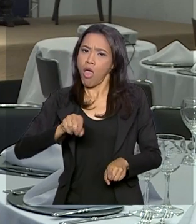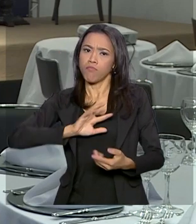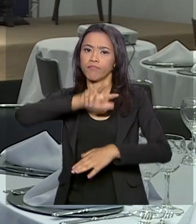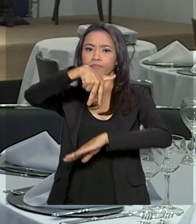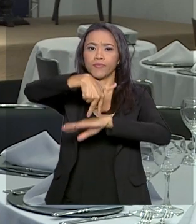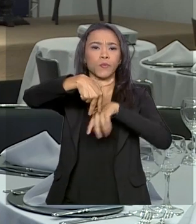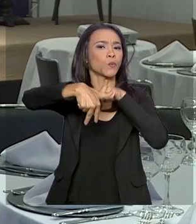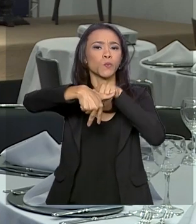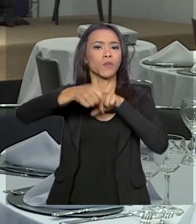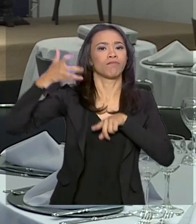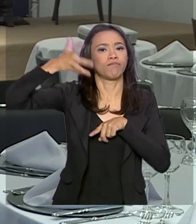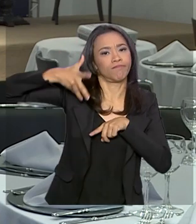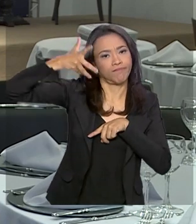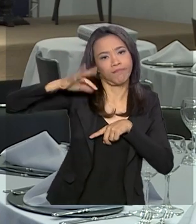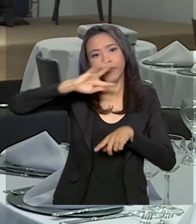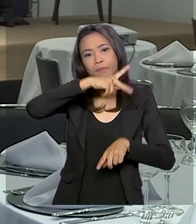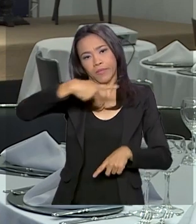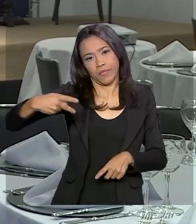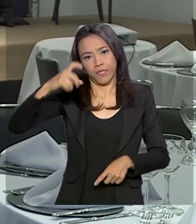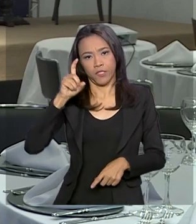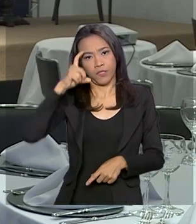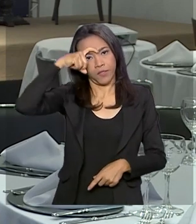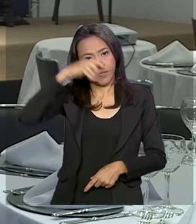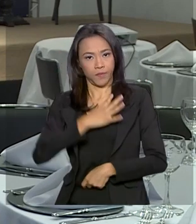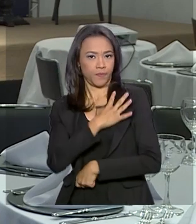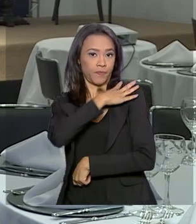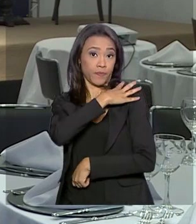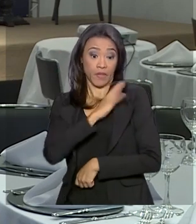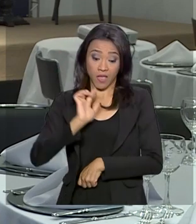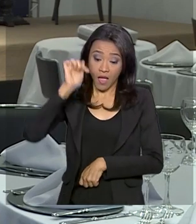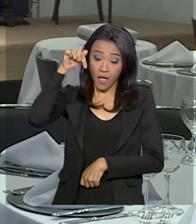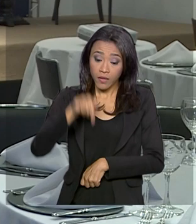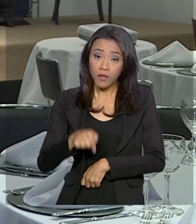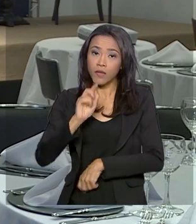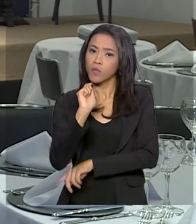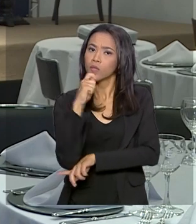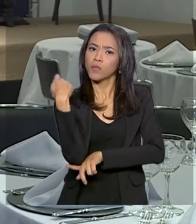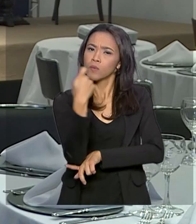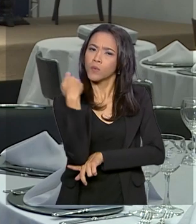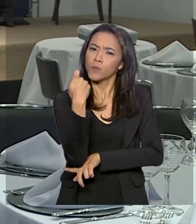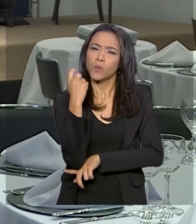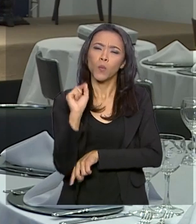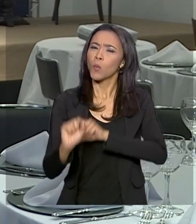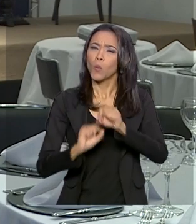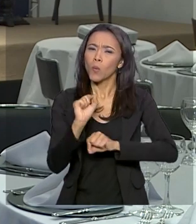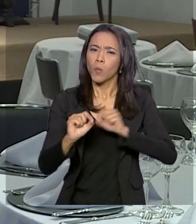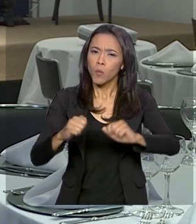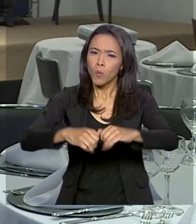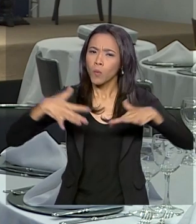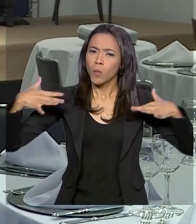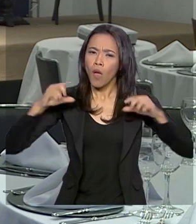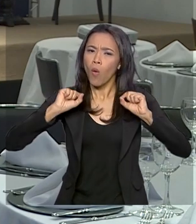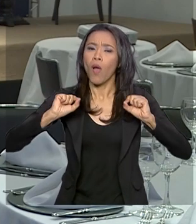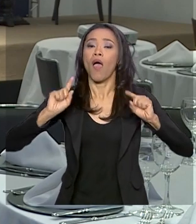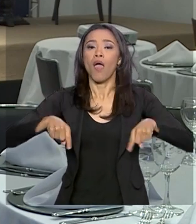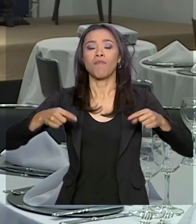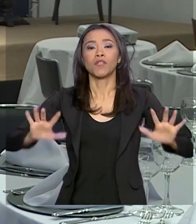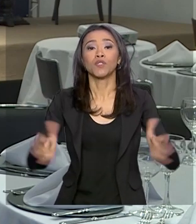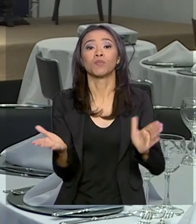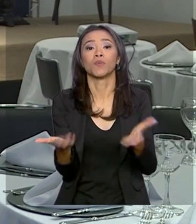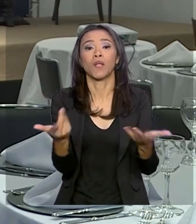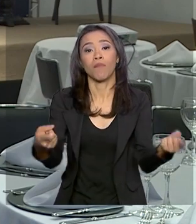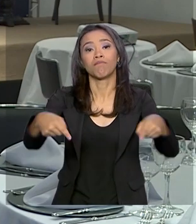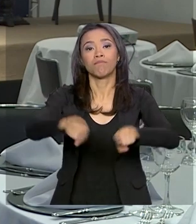pelo presidente em exercício, Hamilton Mourão. E essa Câmara, aqui no Rio Grande do Sul, ela estimula exatamente as relações comerciais entre